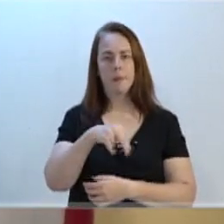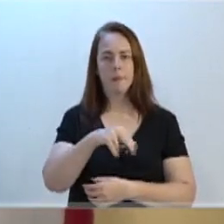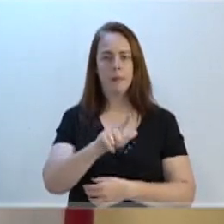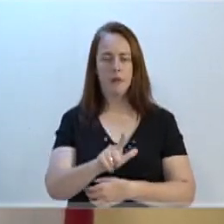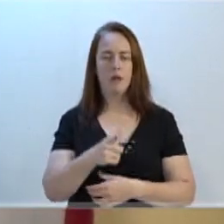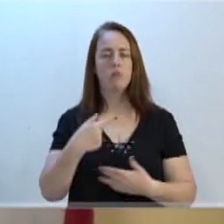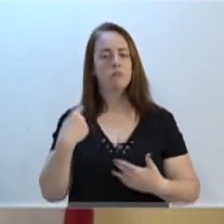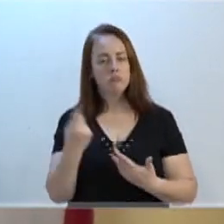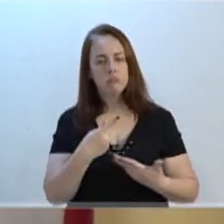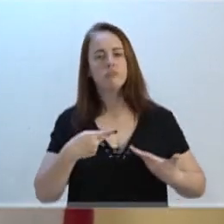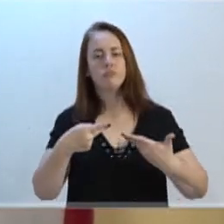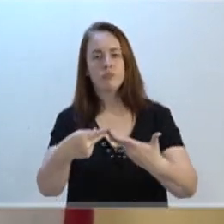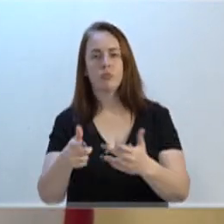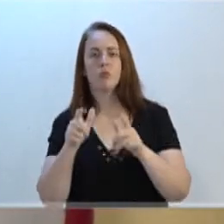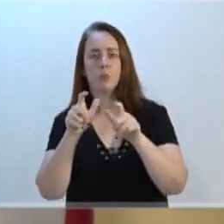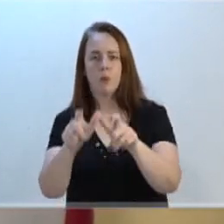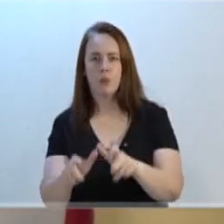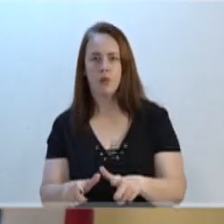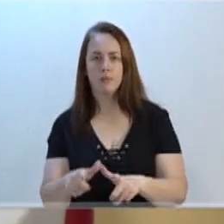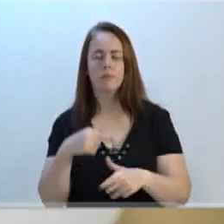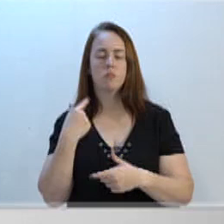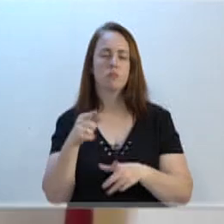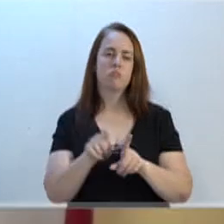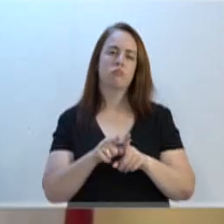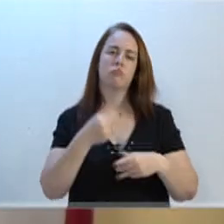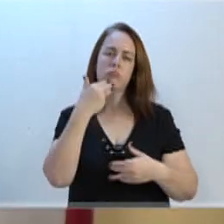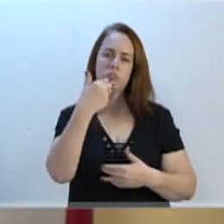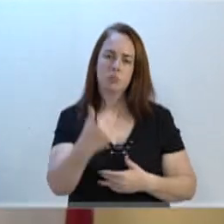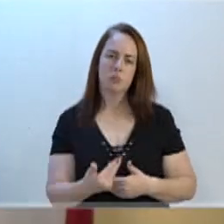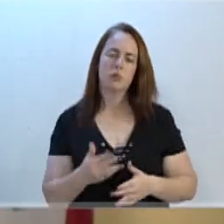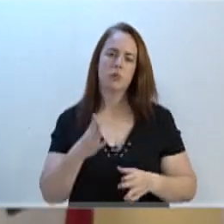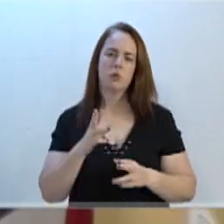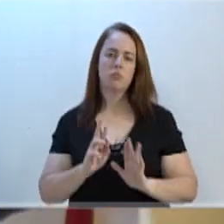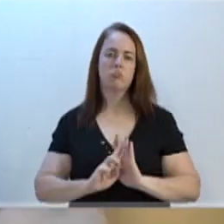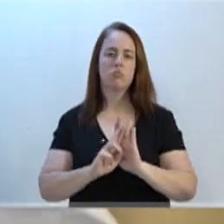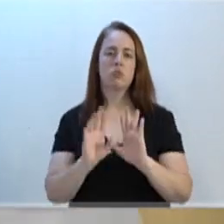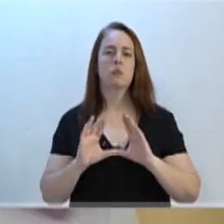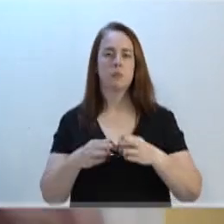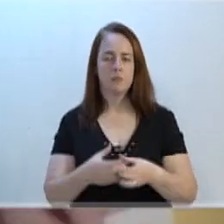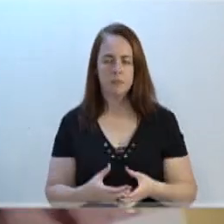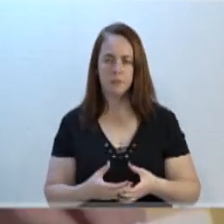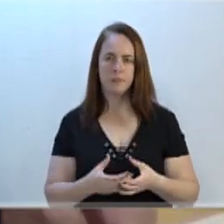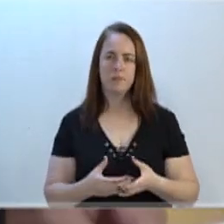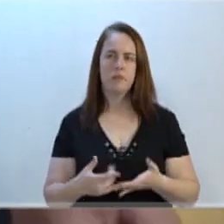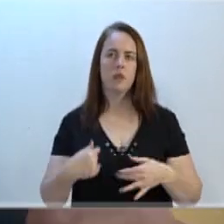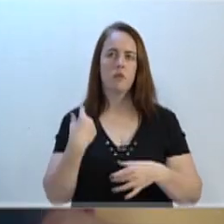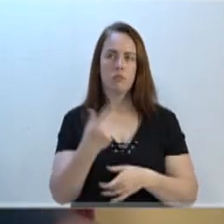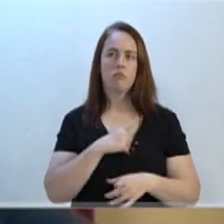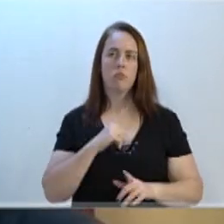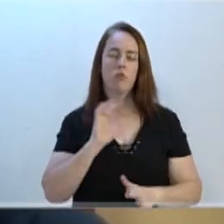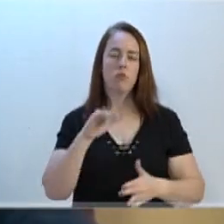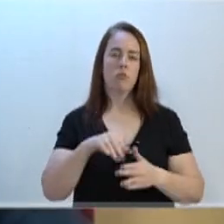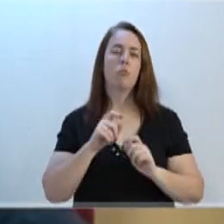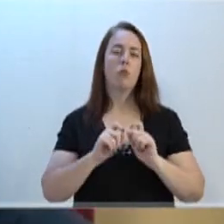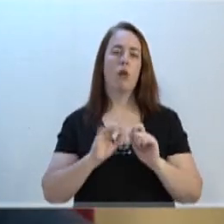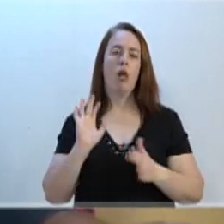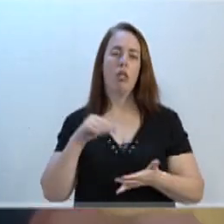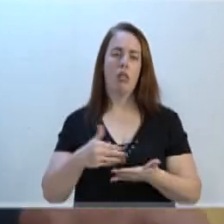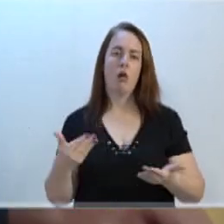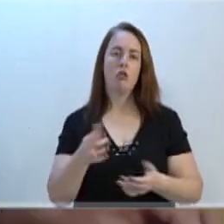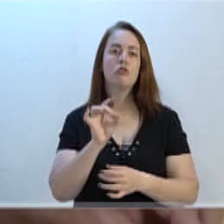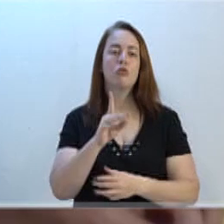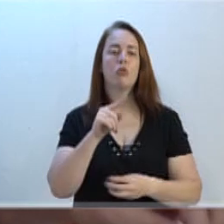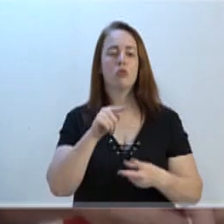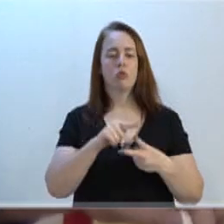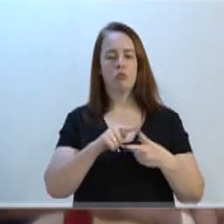a visita lá no local, e nós fizemos requerimento em nome da comissão, e nós tínhamos até então somente dois